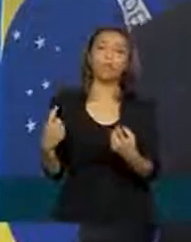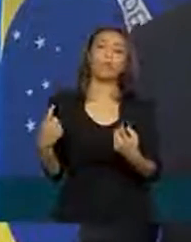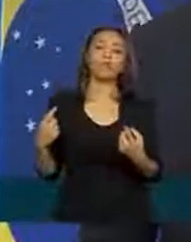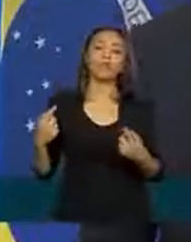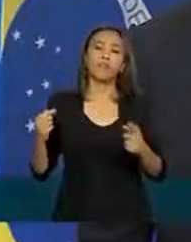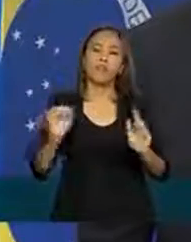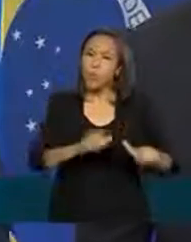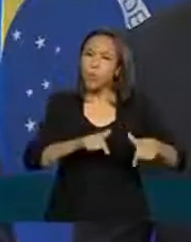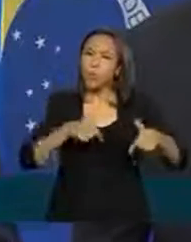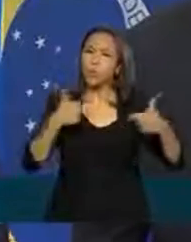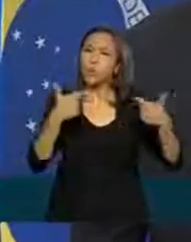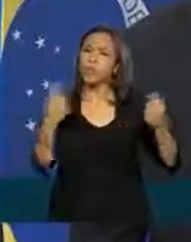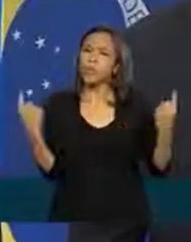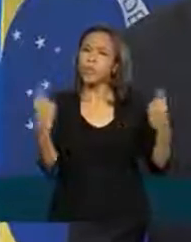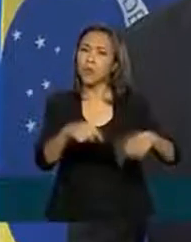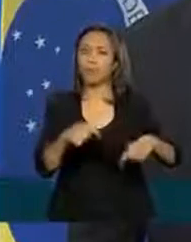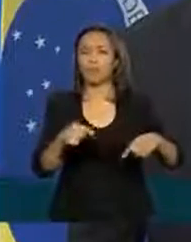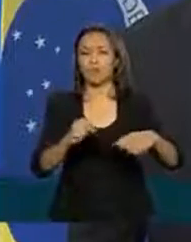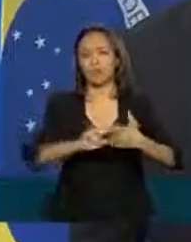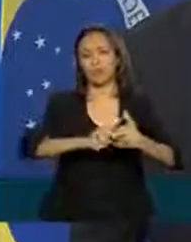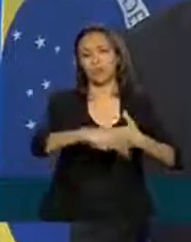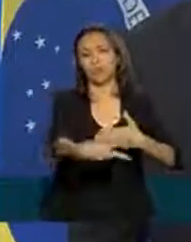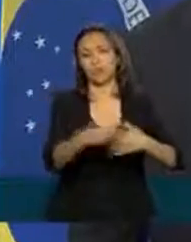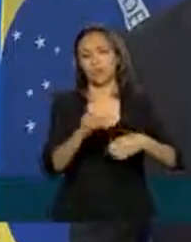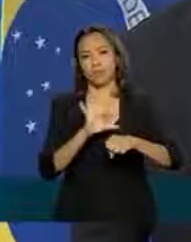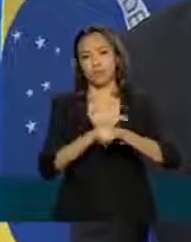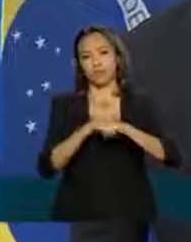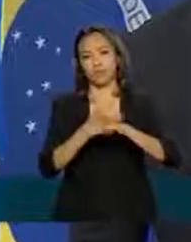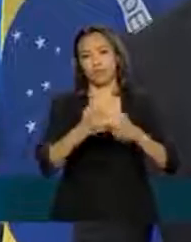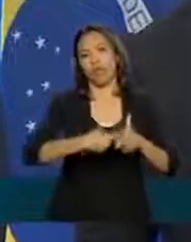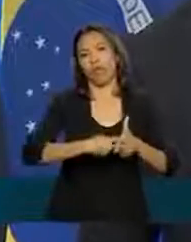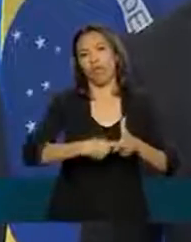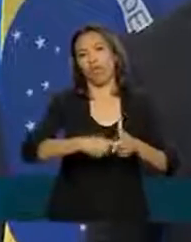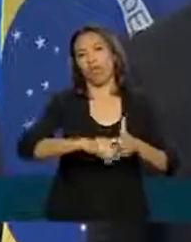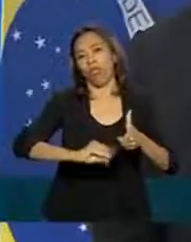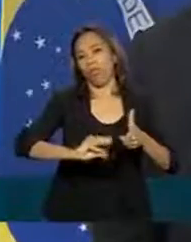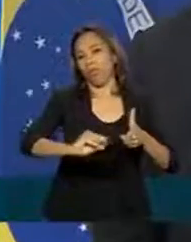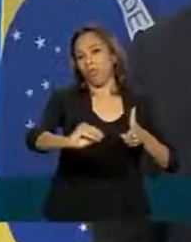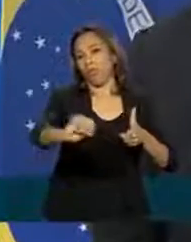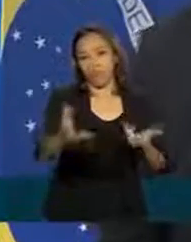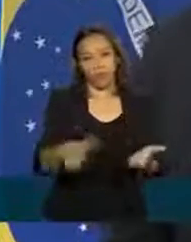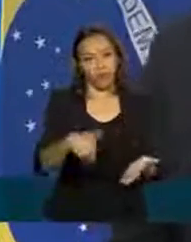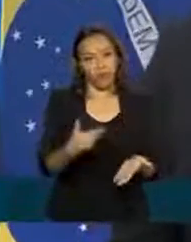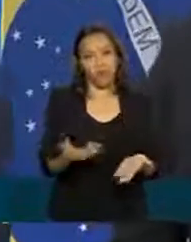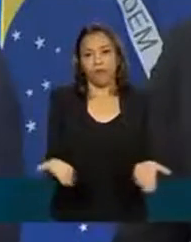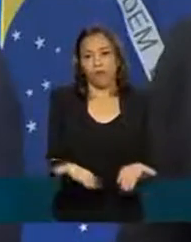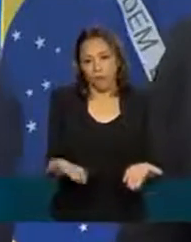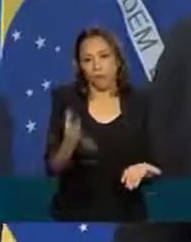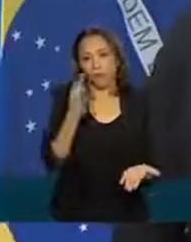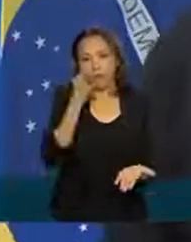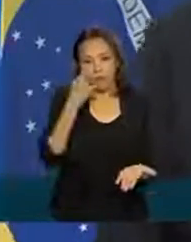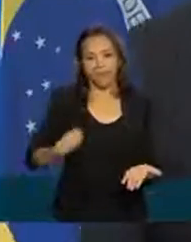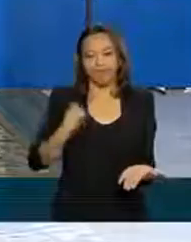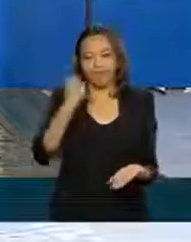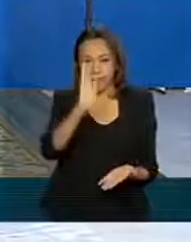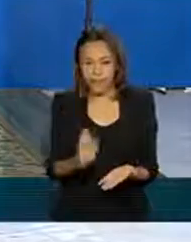as consequências dessa crise do coronavírus que no momento está presente no Brasil